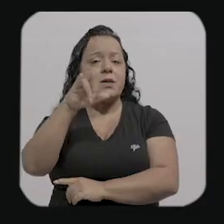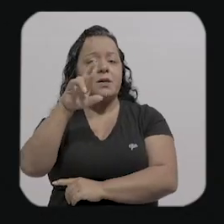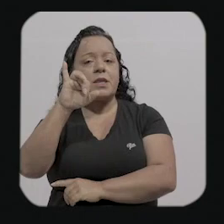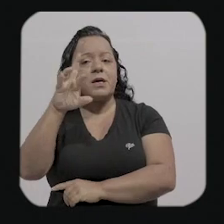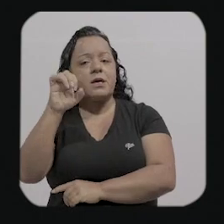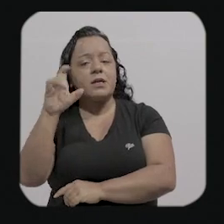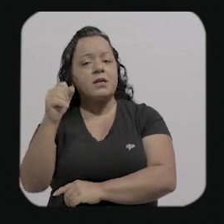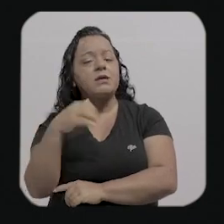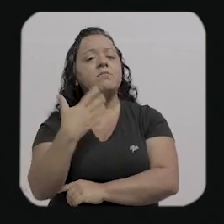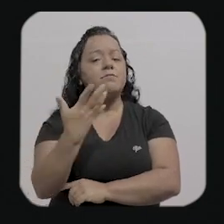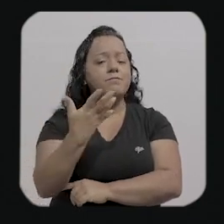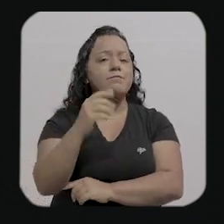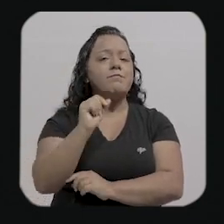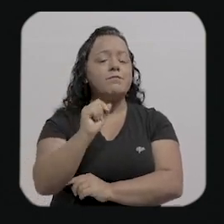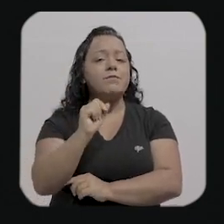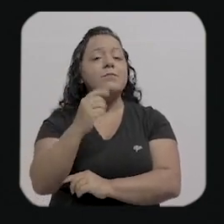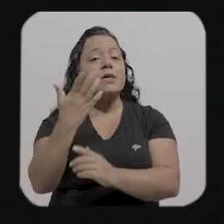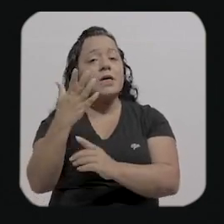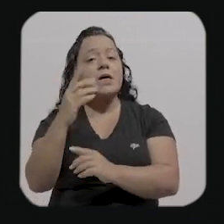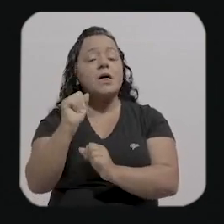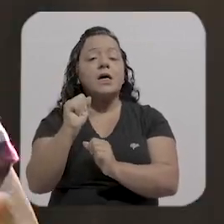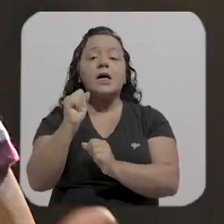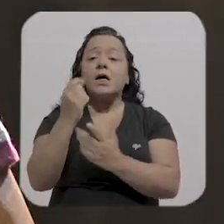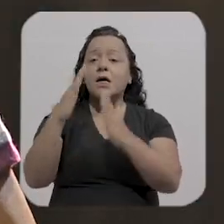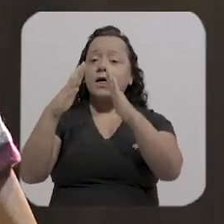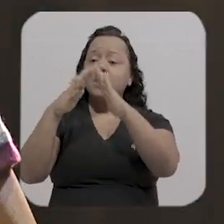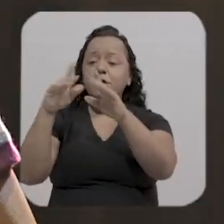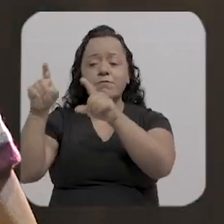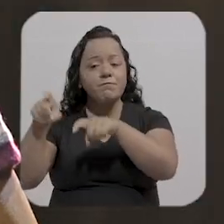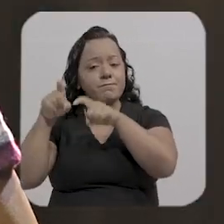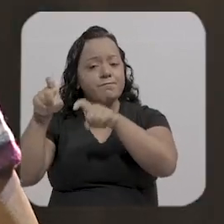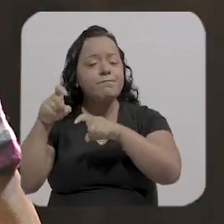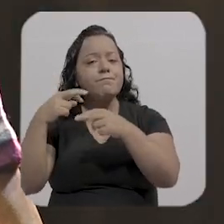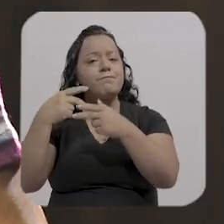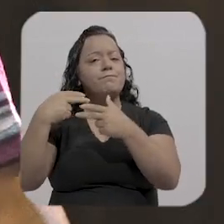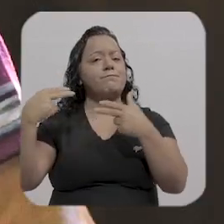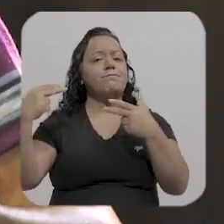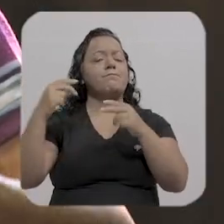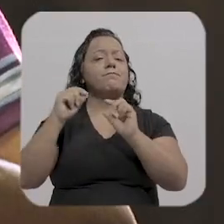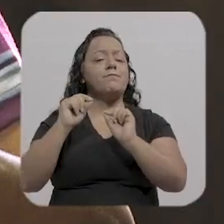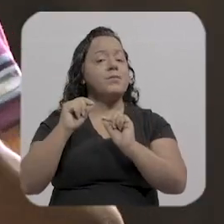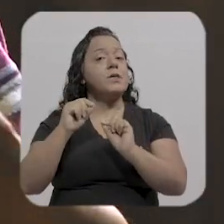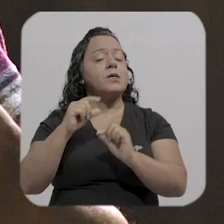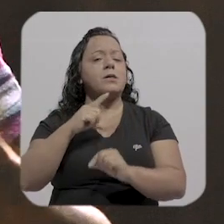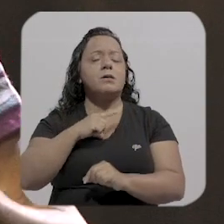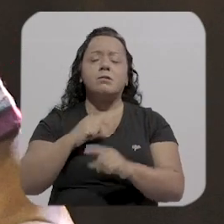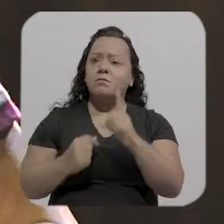E aquilo ali me despertava muito curiosidade, porque eu achava